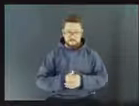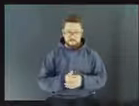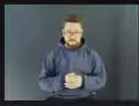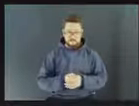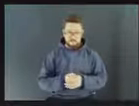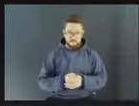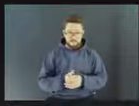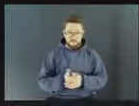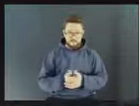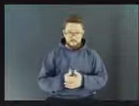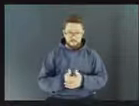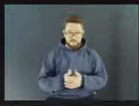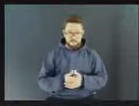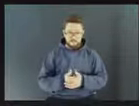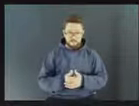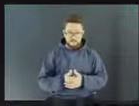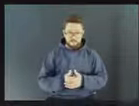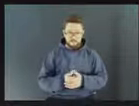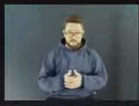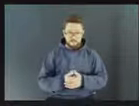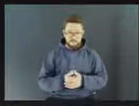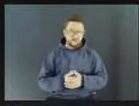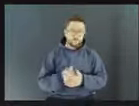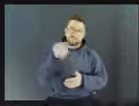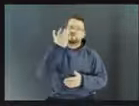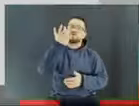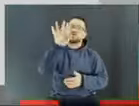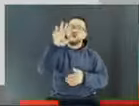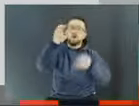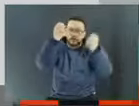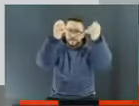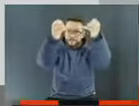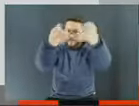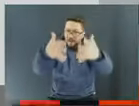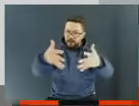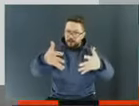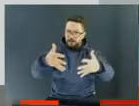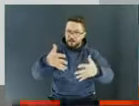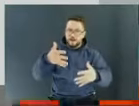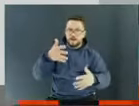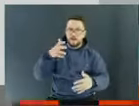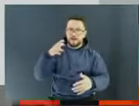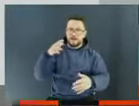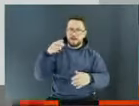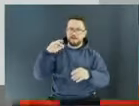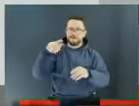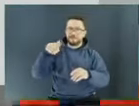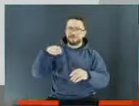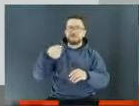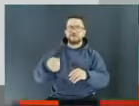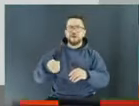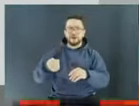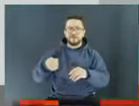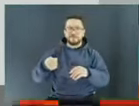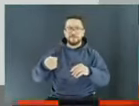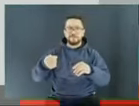Só para ilustrar mais ou menos o que é a nossa atividade. Bom,